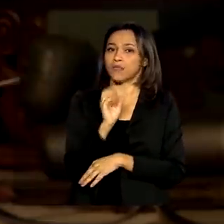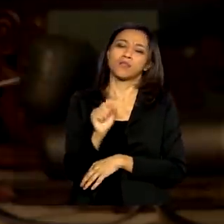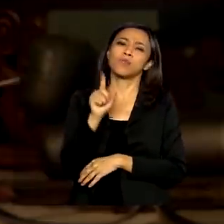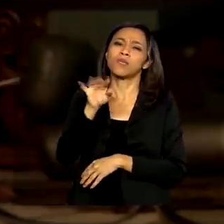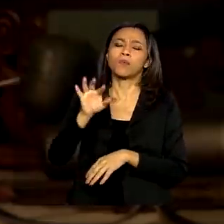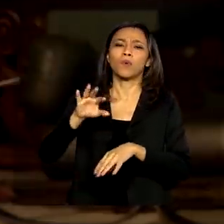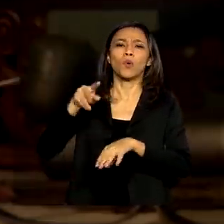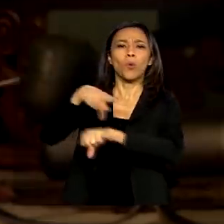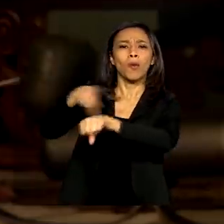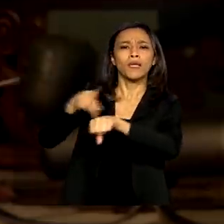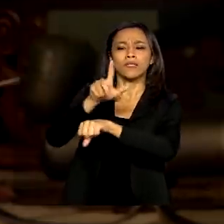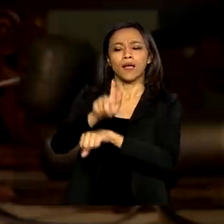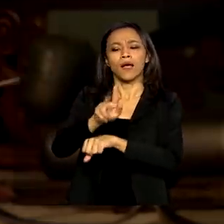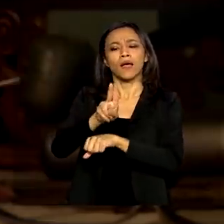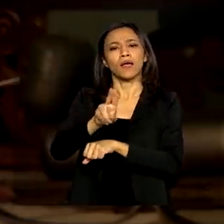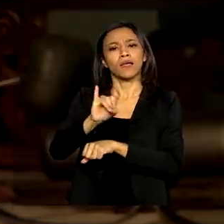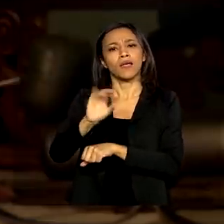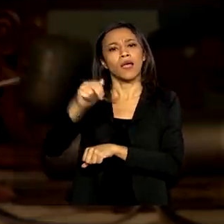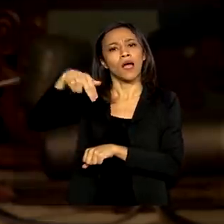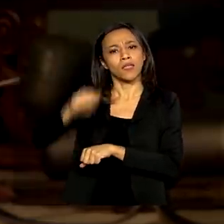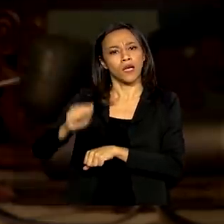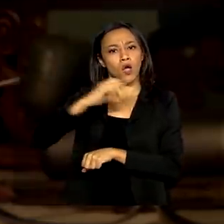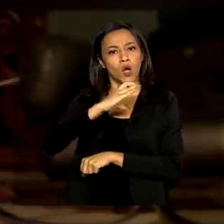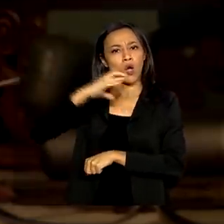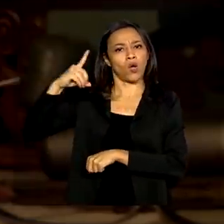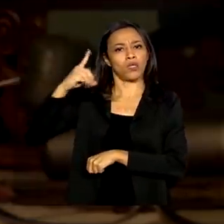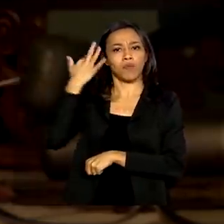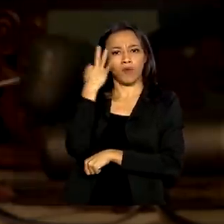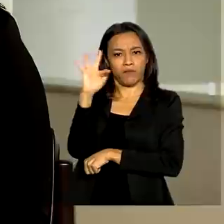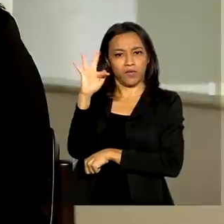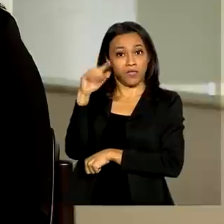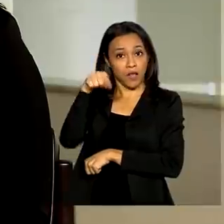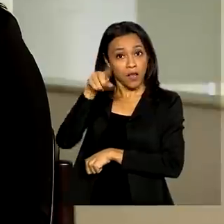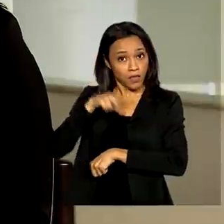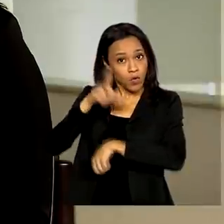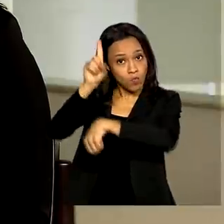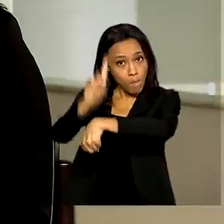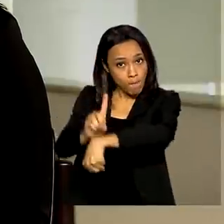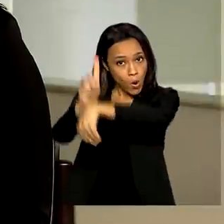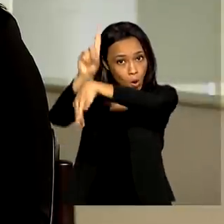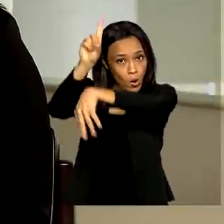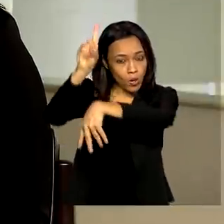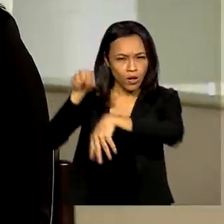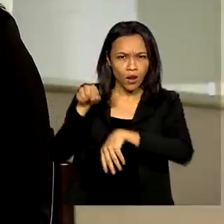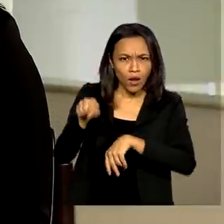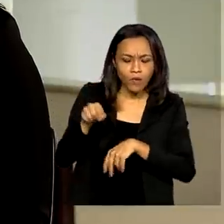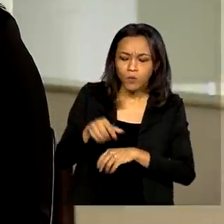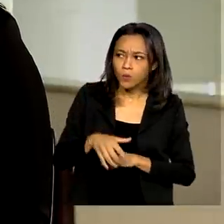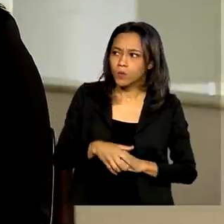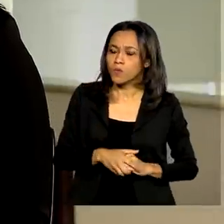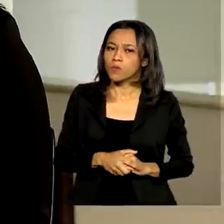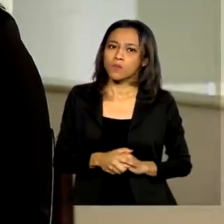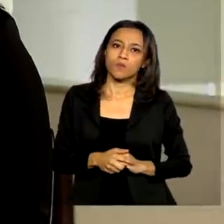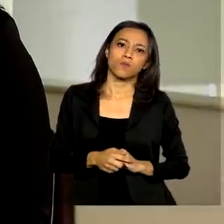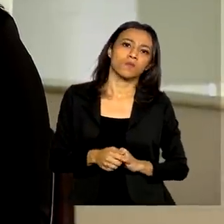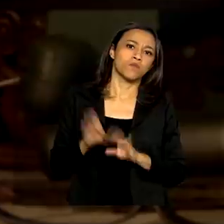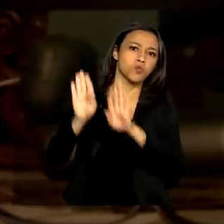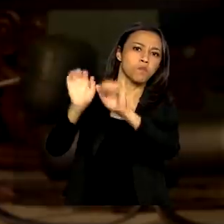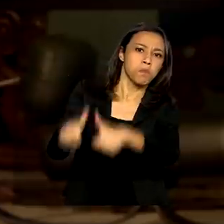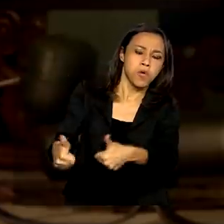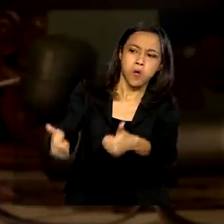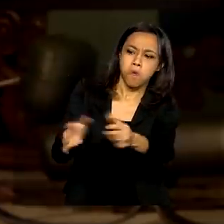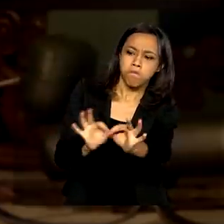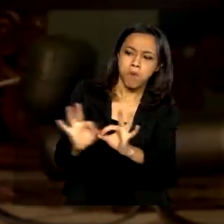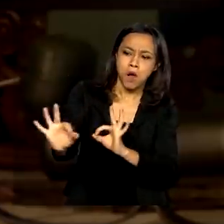Guiana Francesa, que ali é operado pela França, o centro de lançamento, percebe quanto que um centro bem instalado,